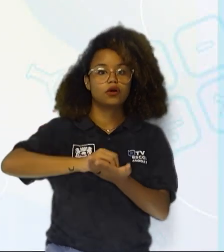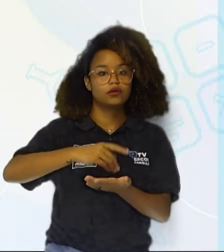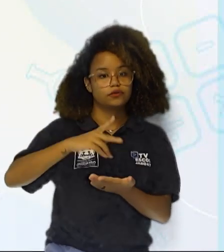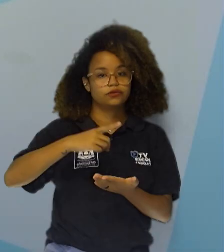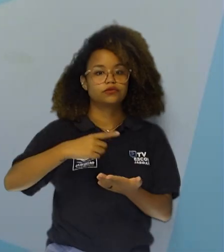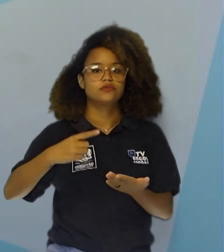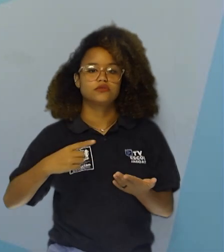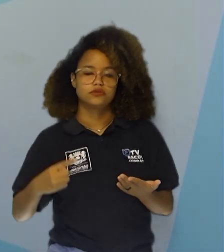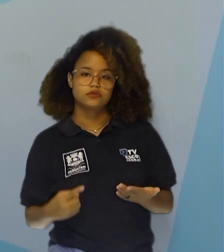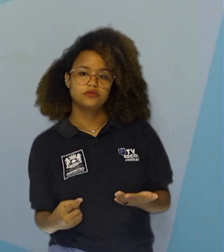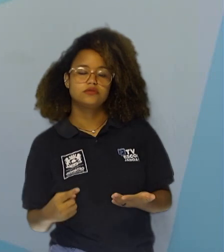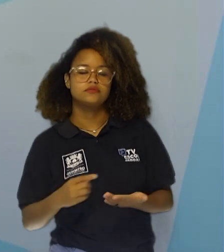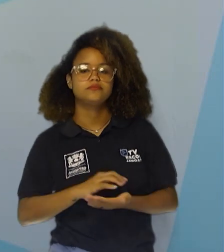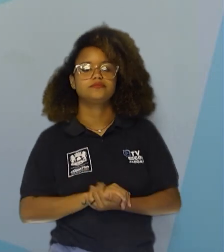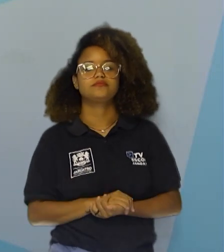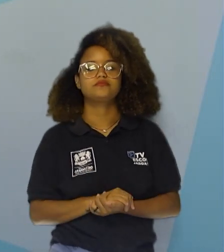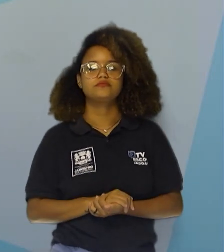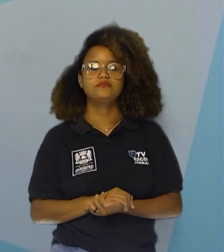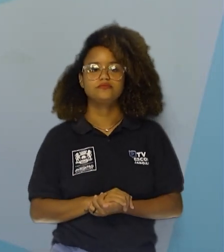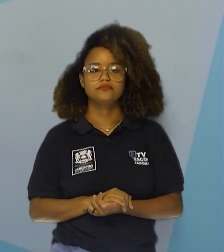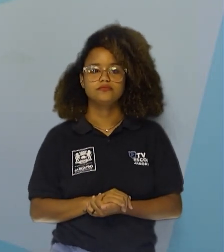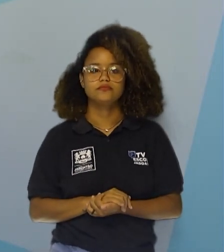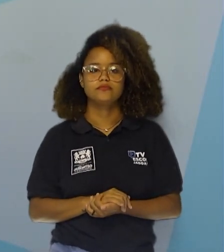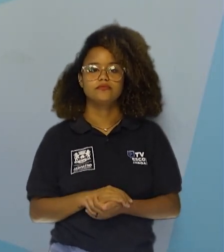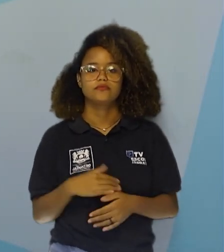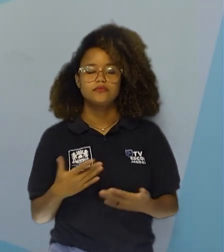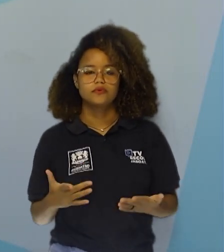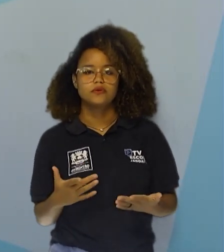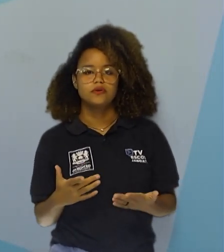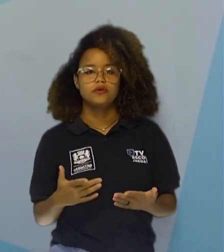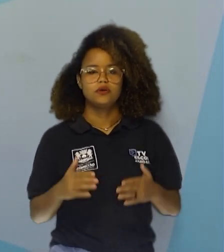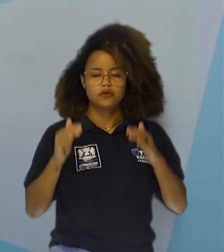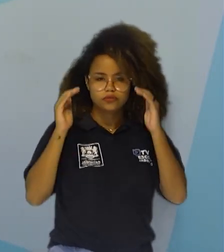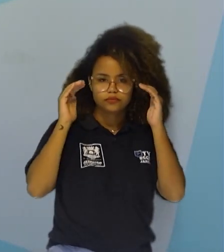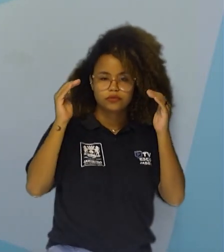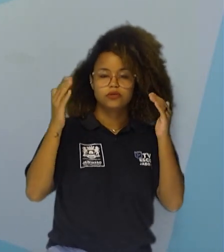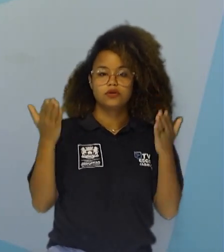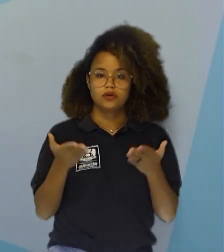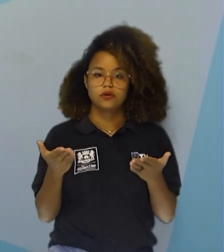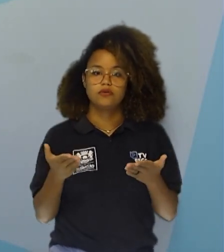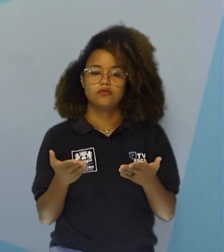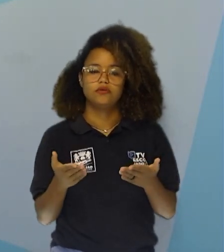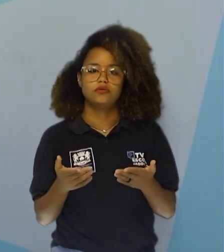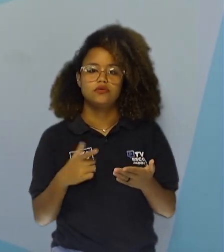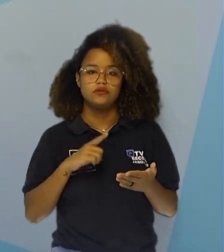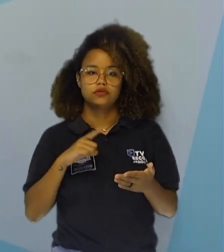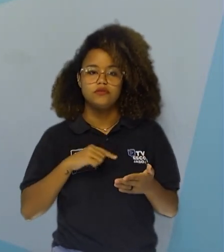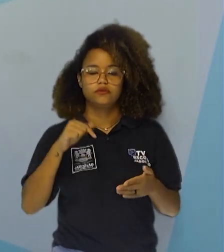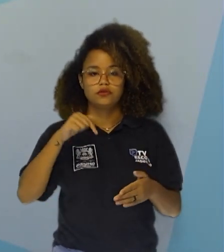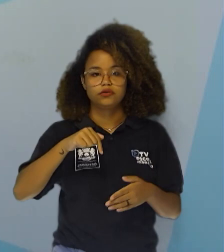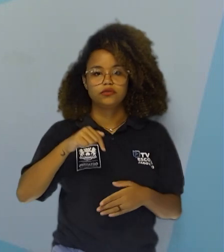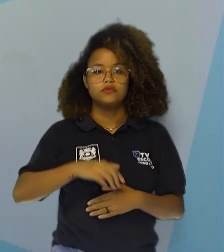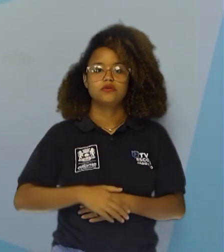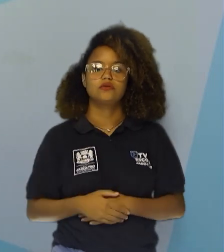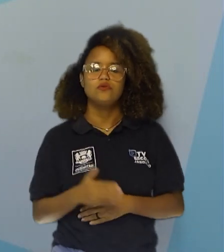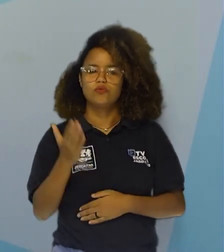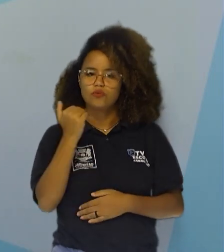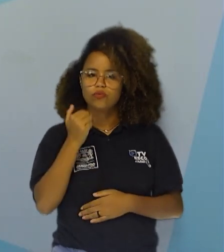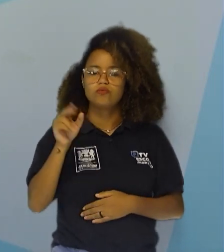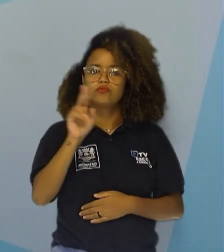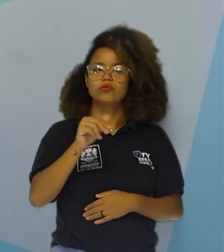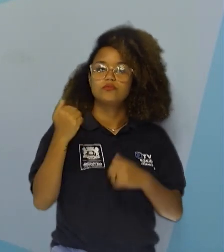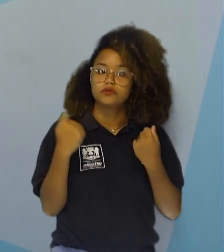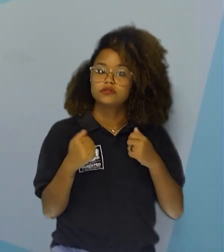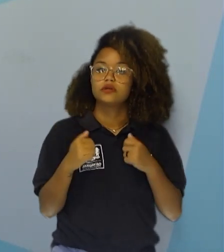O seu pensamento escrevendo no seu caderno. Então, leve em consideração a discussão que nós tivemos aqui. Um consumidor, ele vai